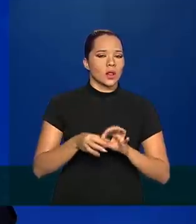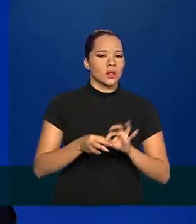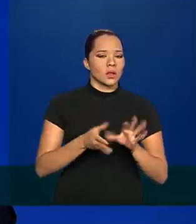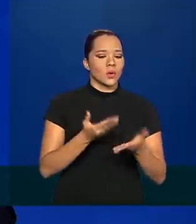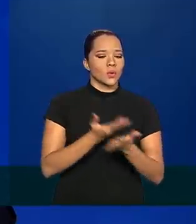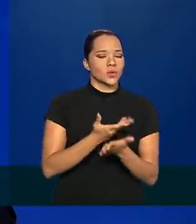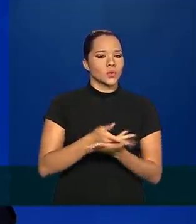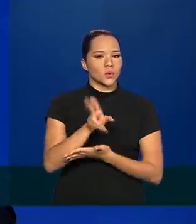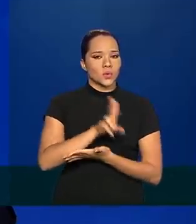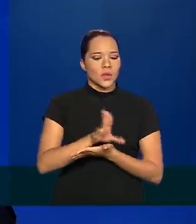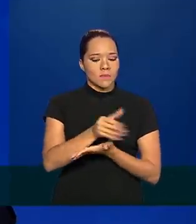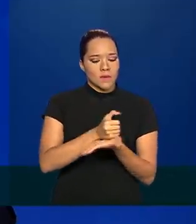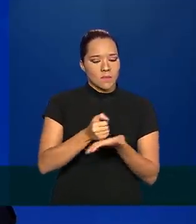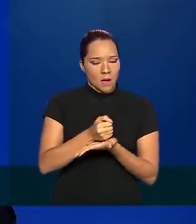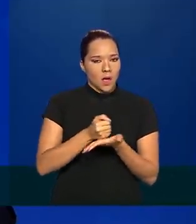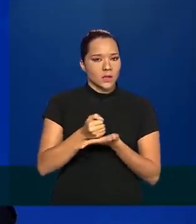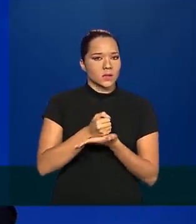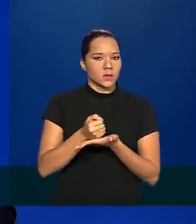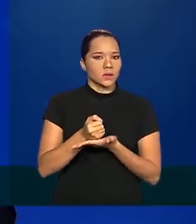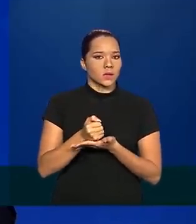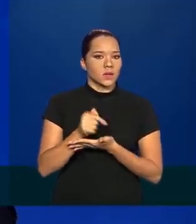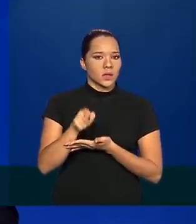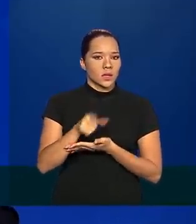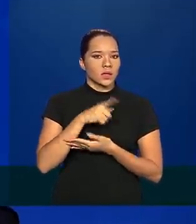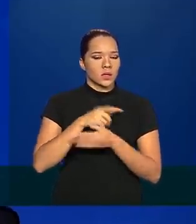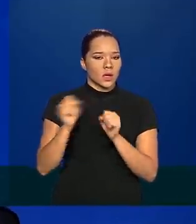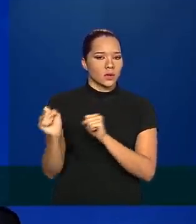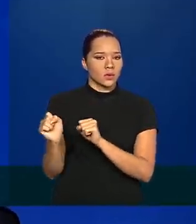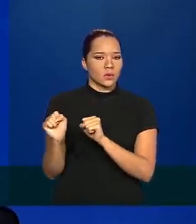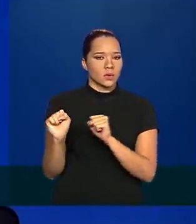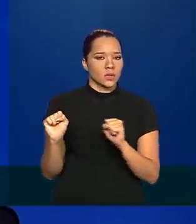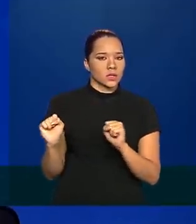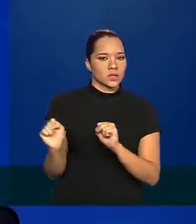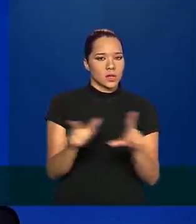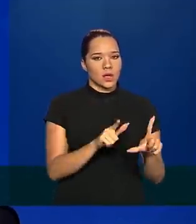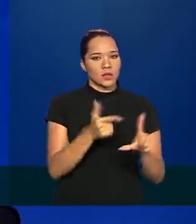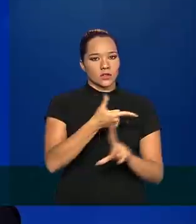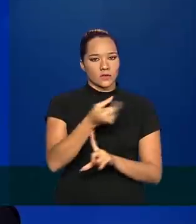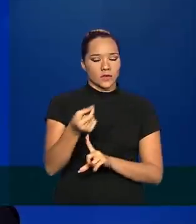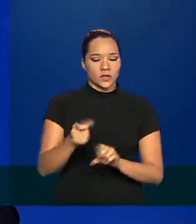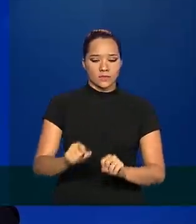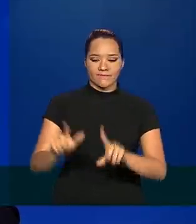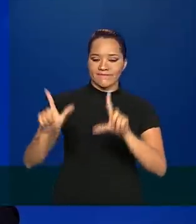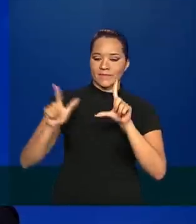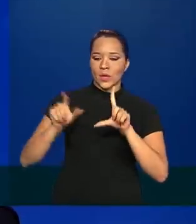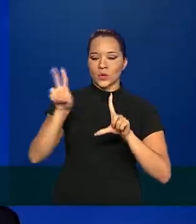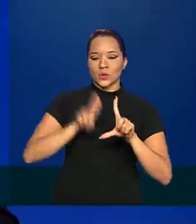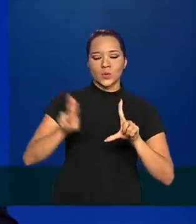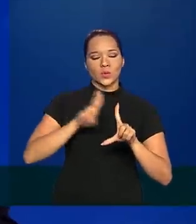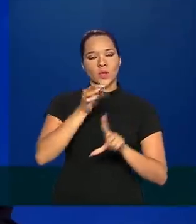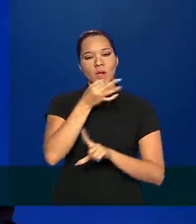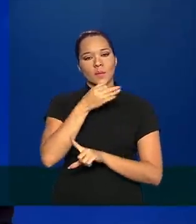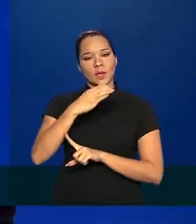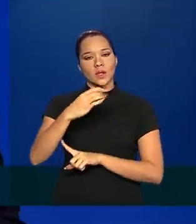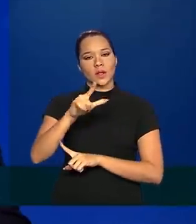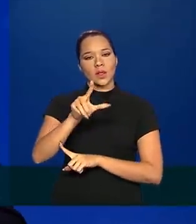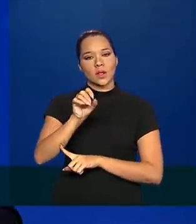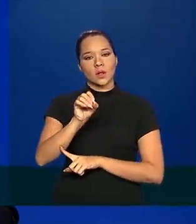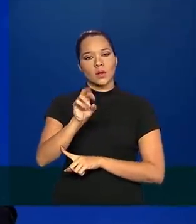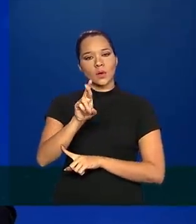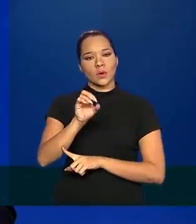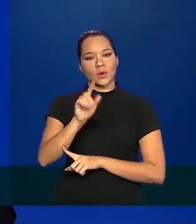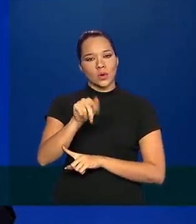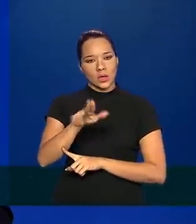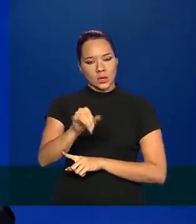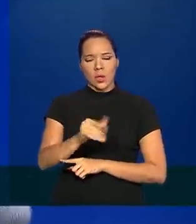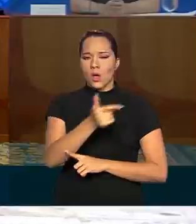utilizados para embasamento que estão no slide 20, que é esse que eu coloco na tela, sobre o uso de cloroquina. Alguns outros jornalistas me